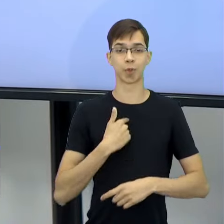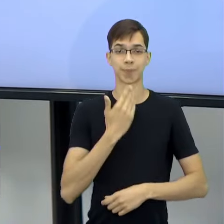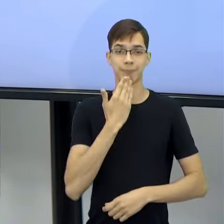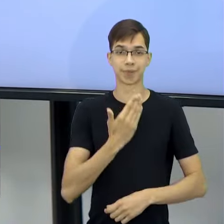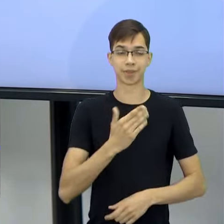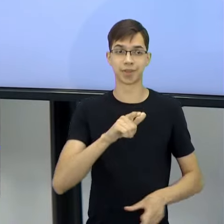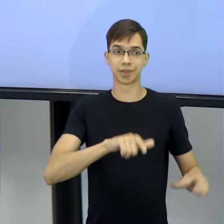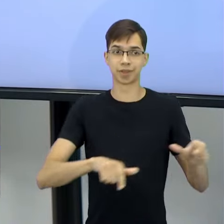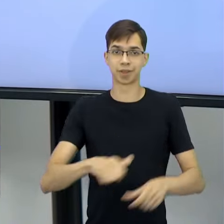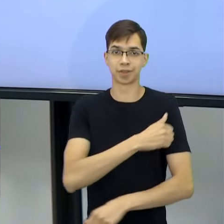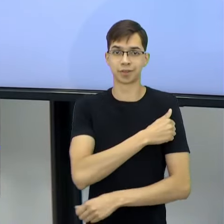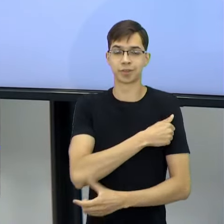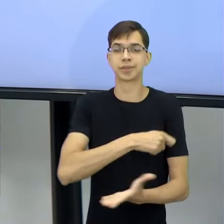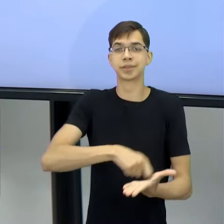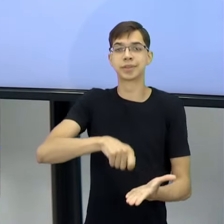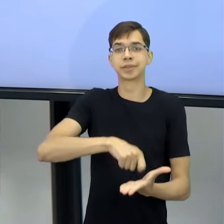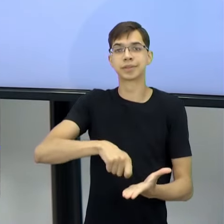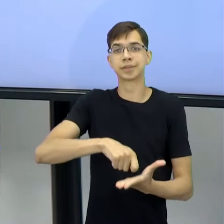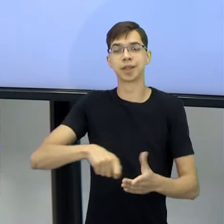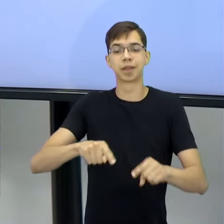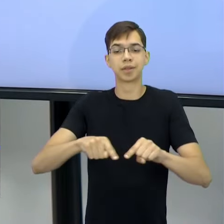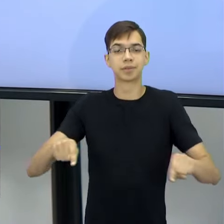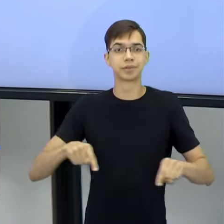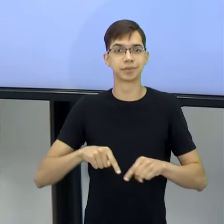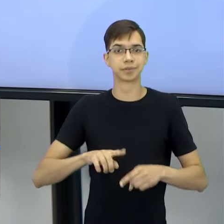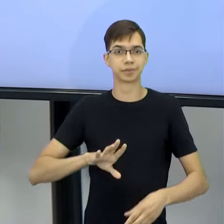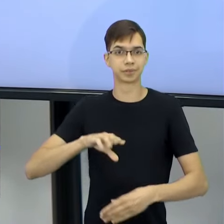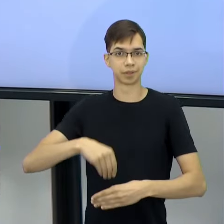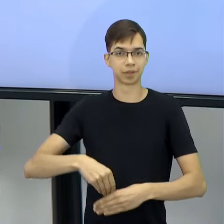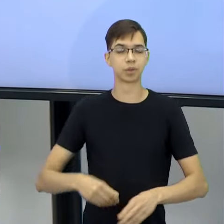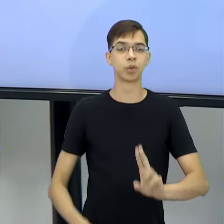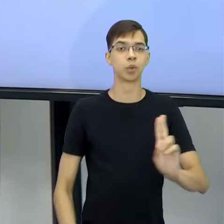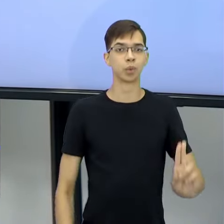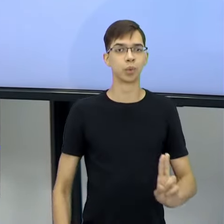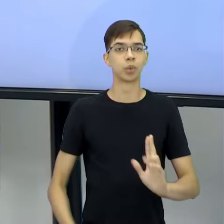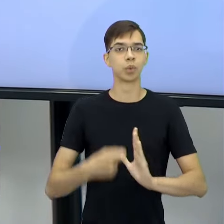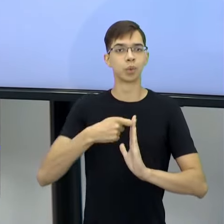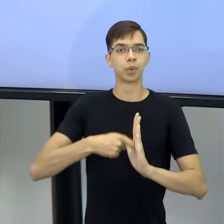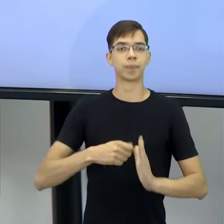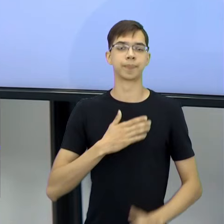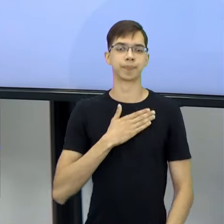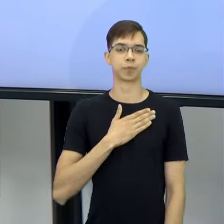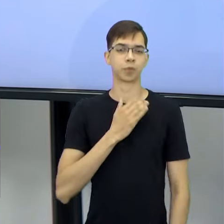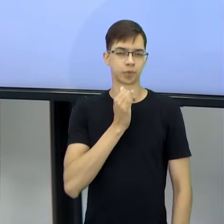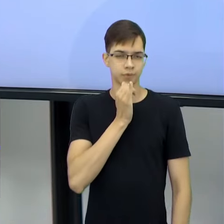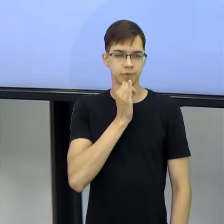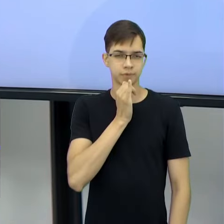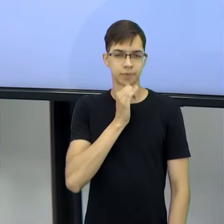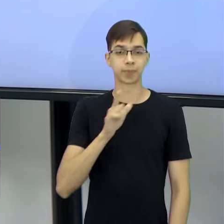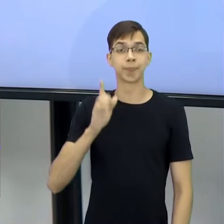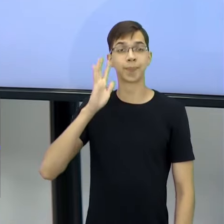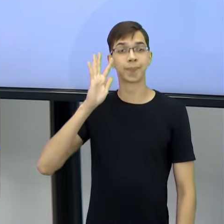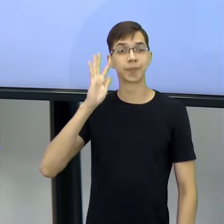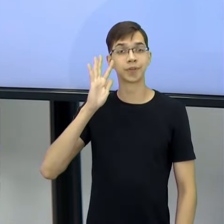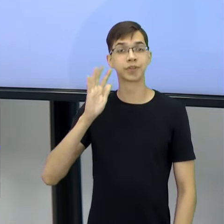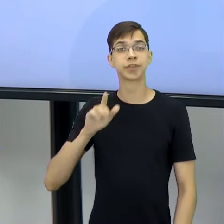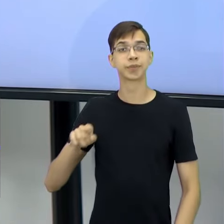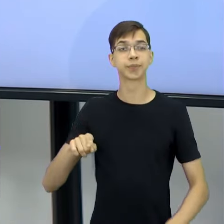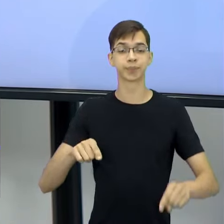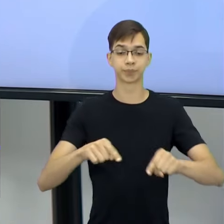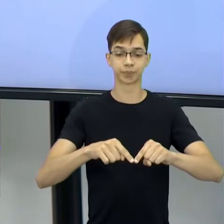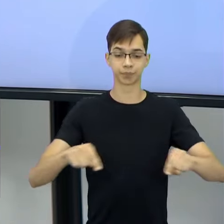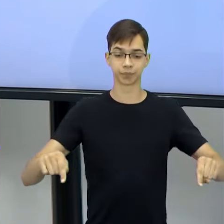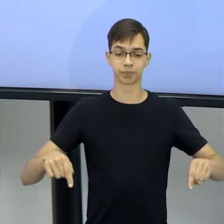na sala de aula, e usam um texto meu como exemplo, eu imagino igual você na sala de aula, na quadra.